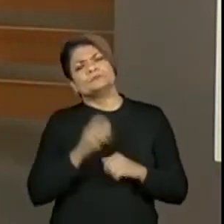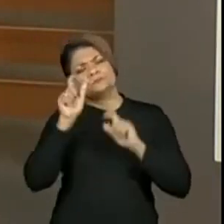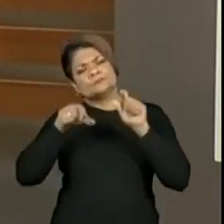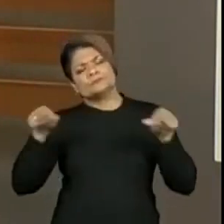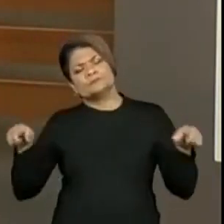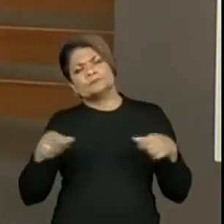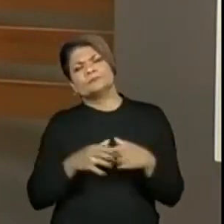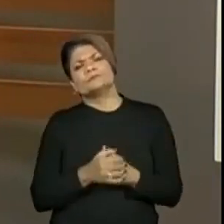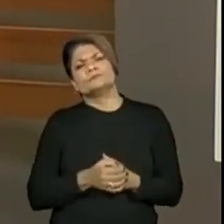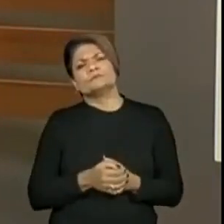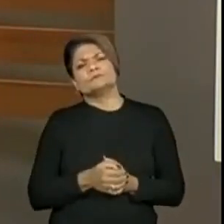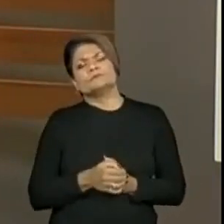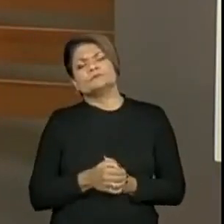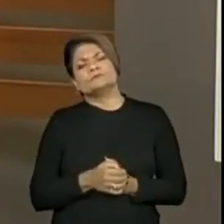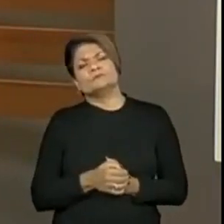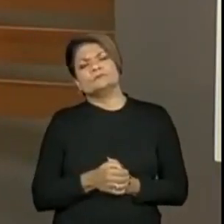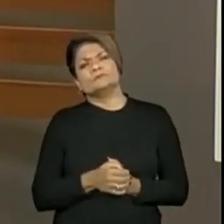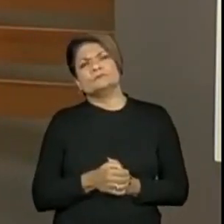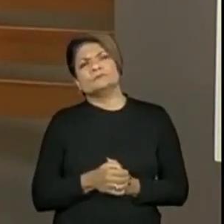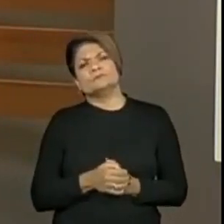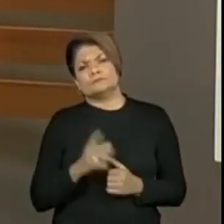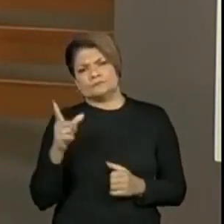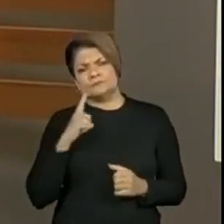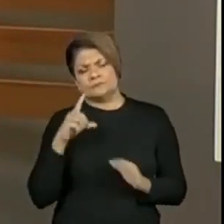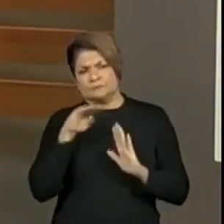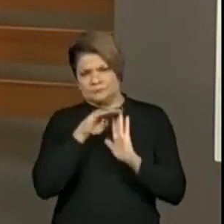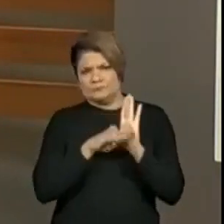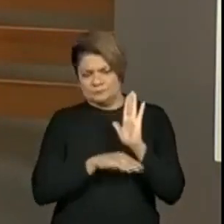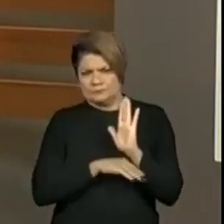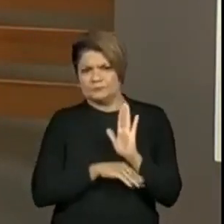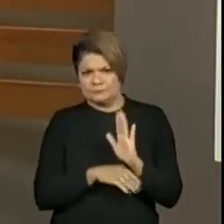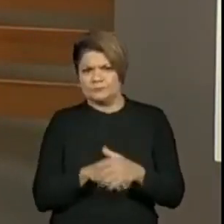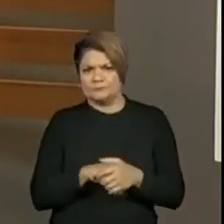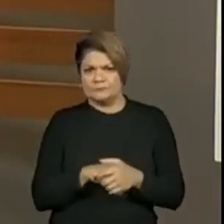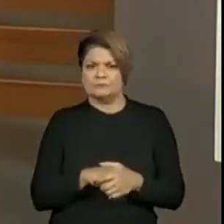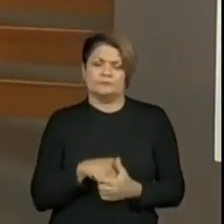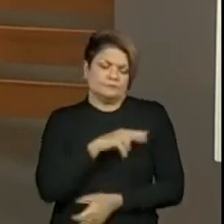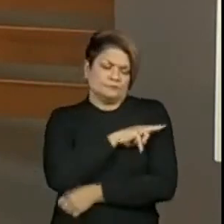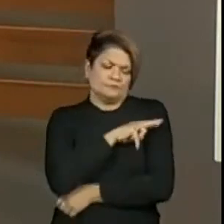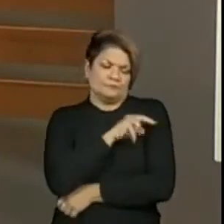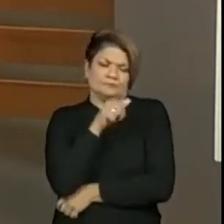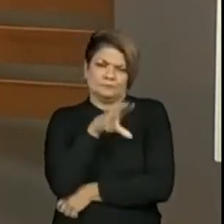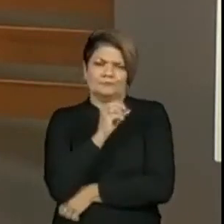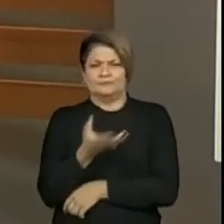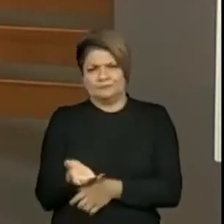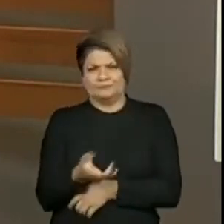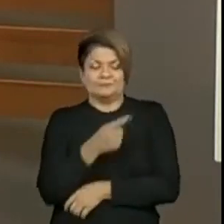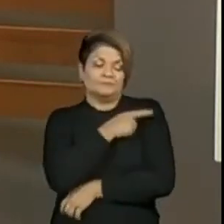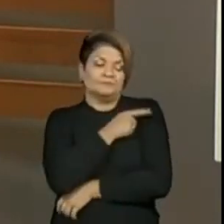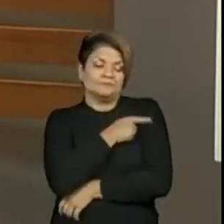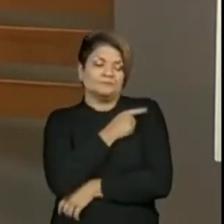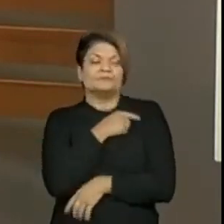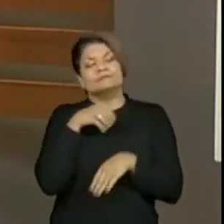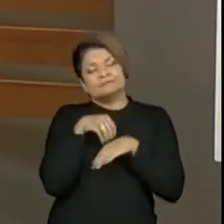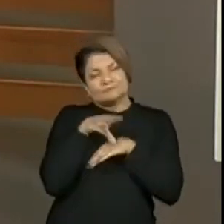pôr primeiro um personagem. E vamos por ordem? Vamos dar desafio? Segundo aninho, né? Primeiro a gente dá sempre uma deixa de... Não, não.